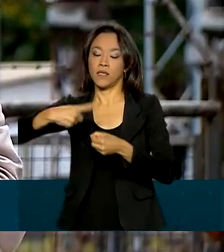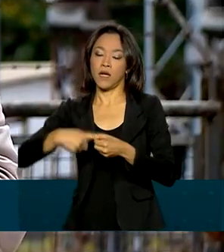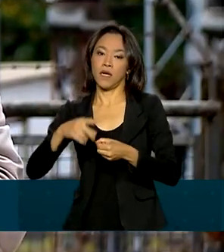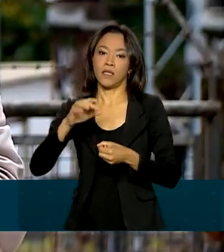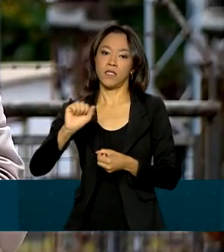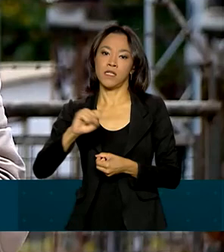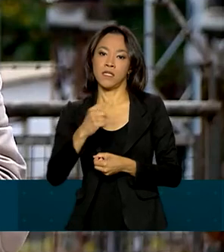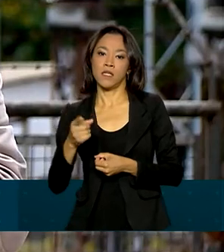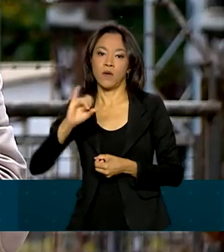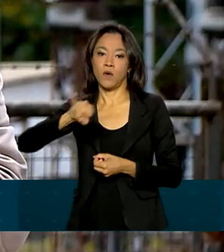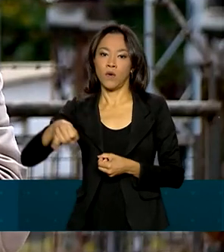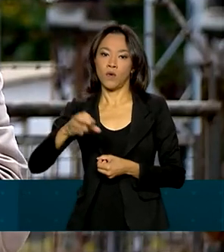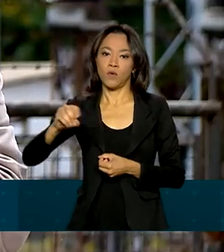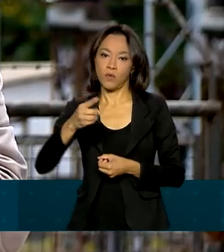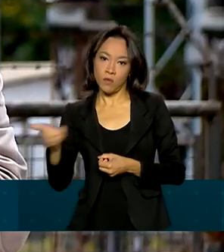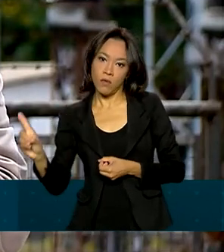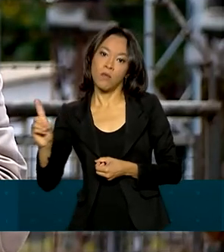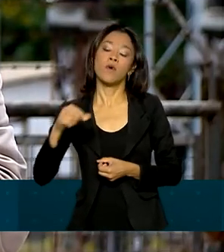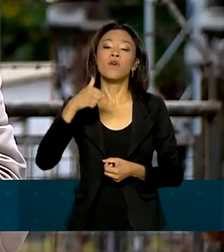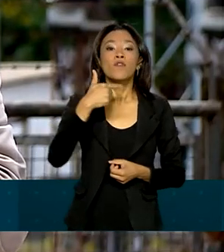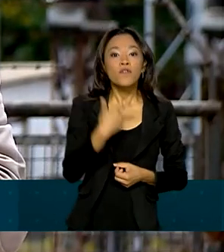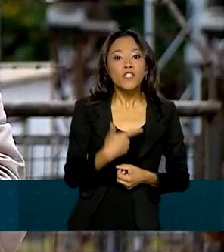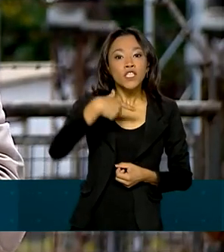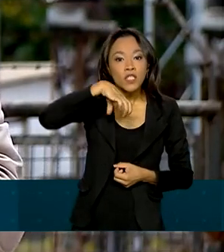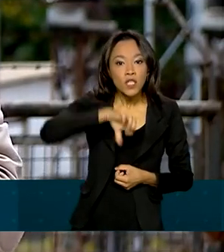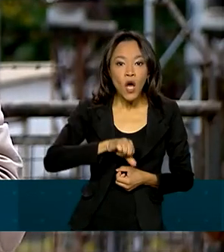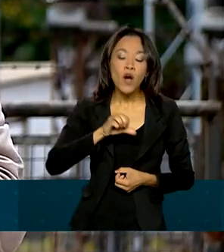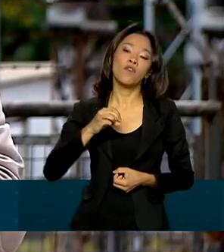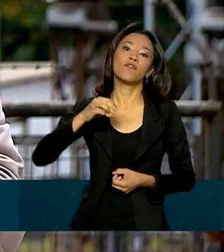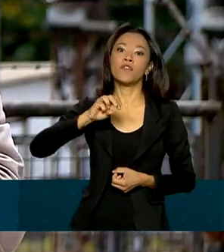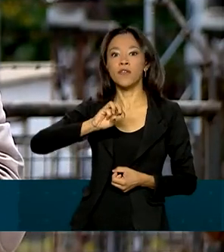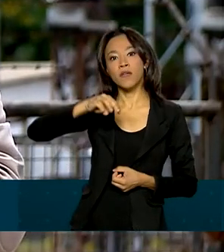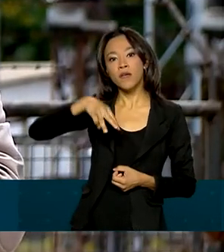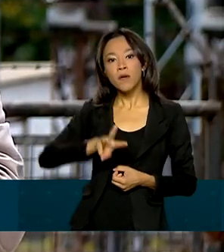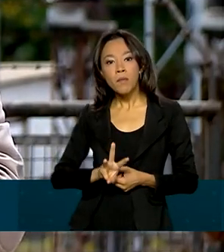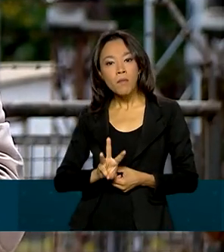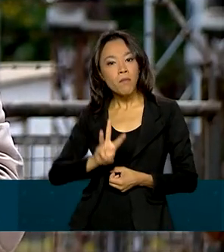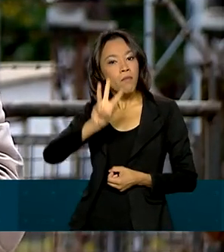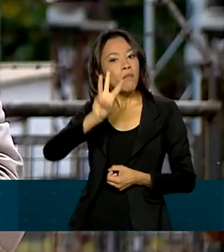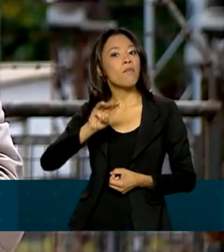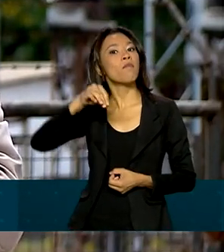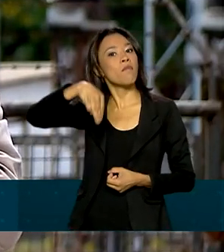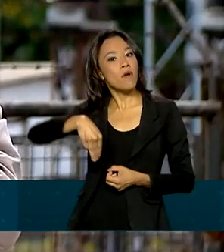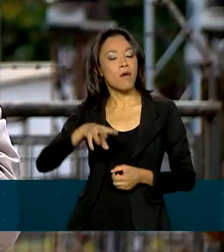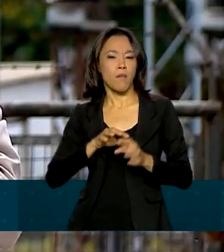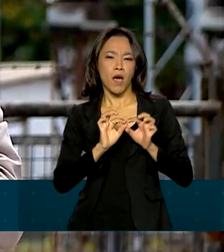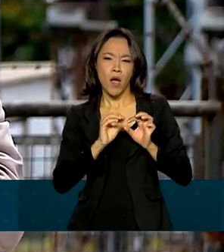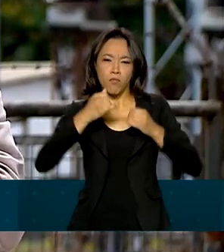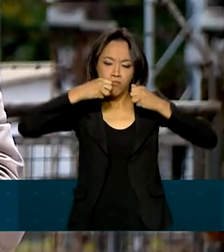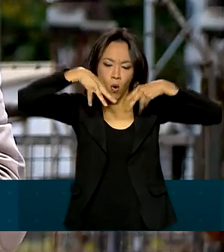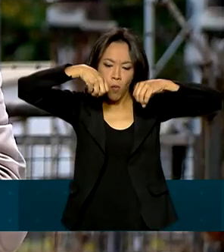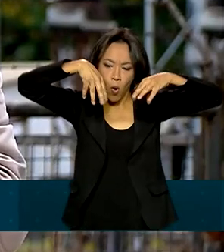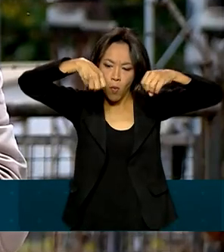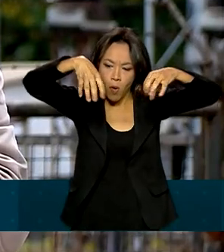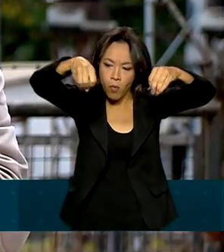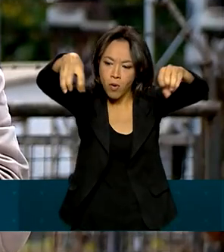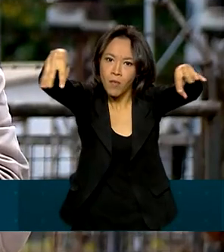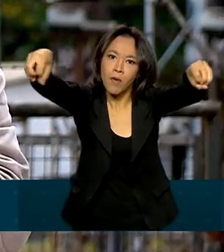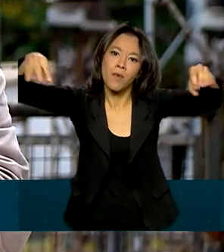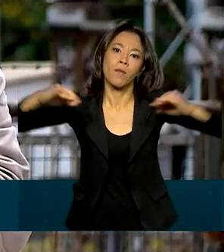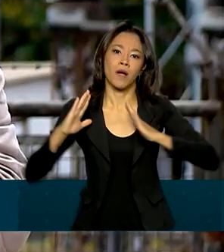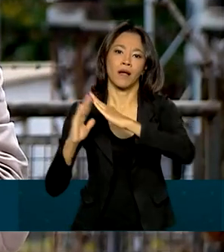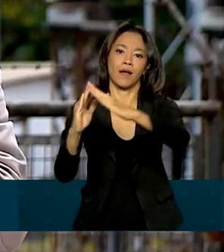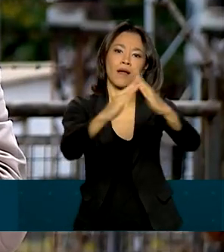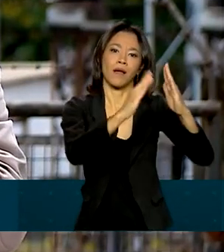capacidade para produzir 29 megawatts de energia, é o suficiente para iluminar as residências de 100 mil